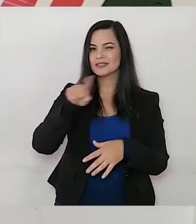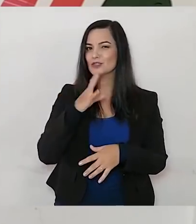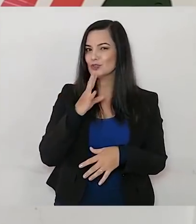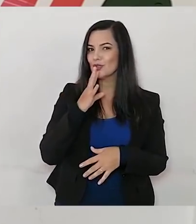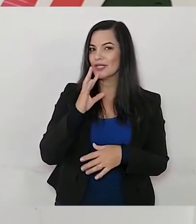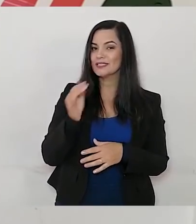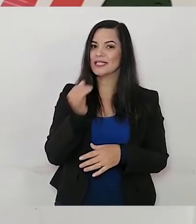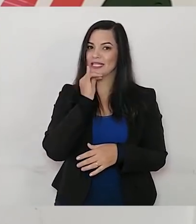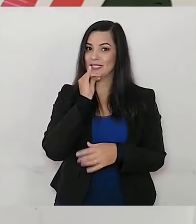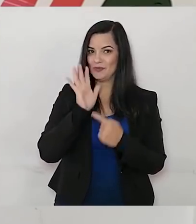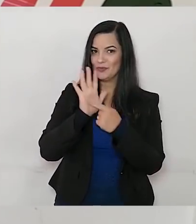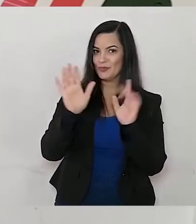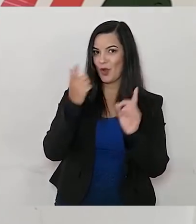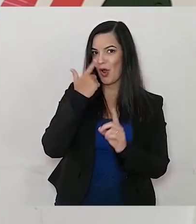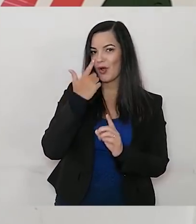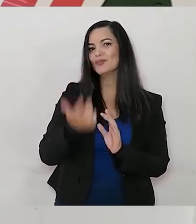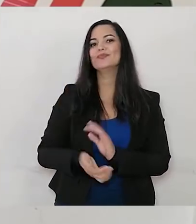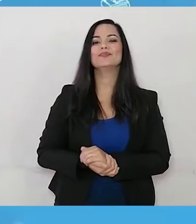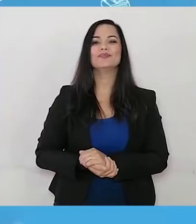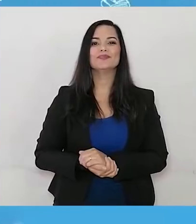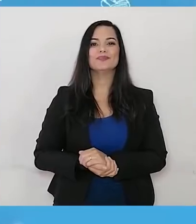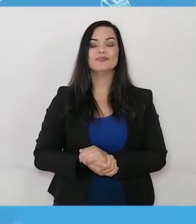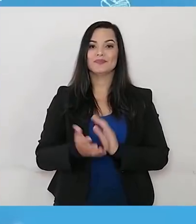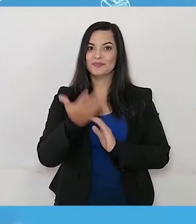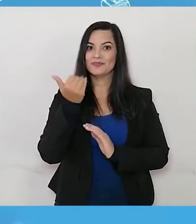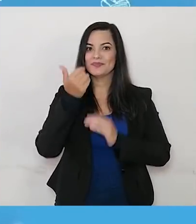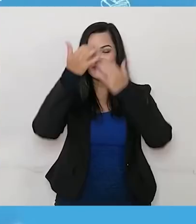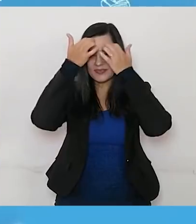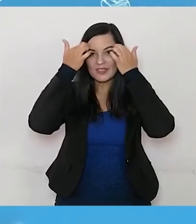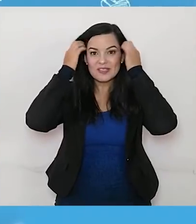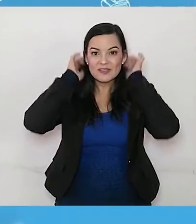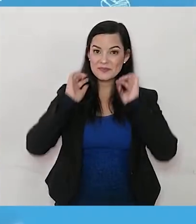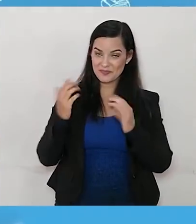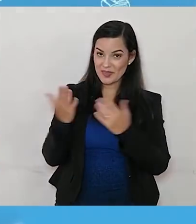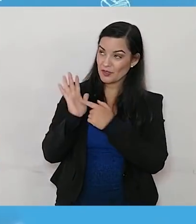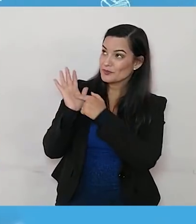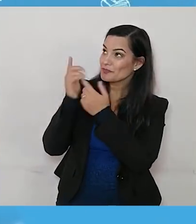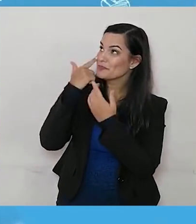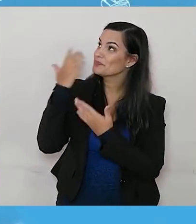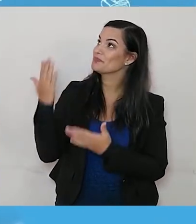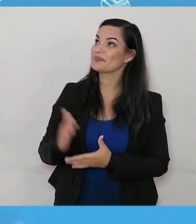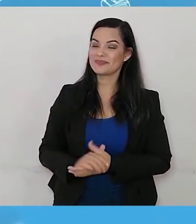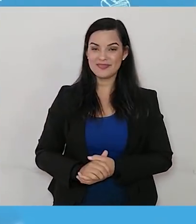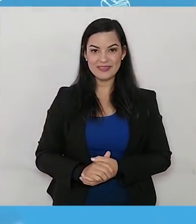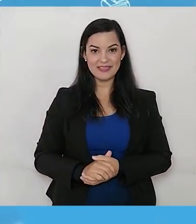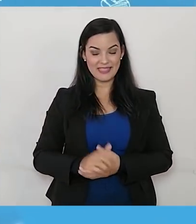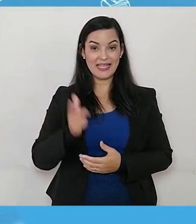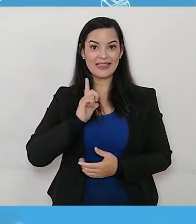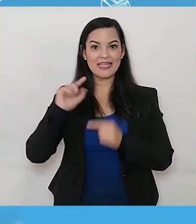exemplos que eu vou mostrar. Observem. Então, vamos lá. Olha o que a Pro trouxe aqui para vocês.